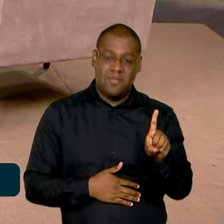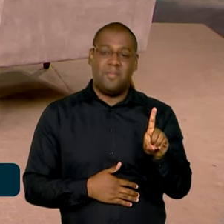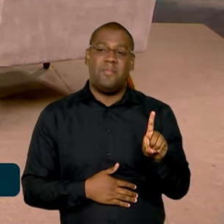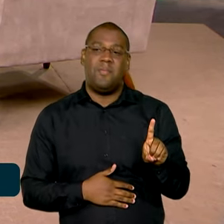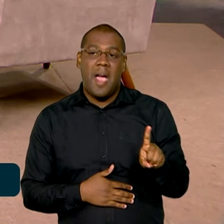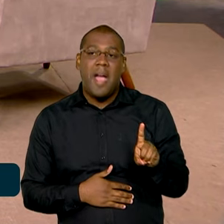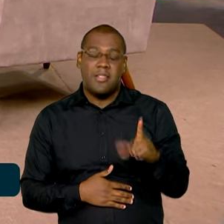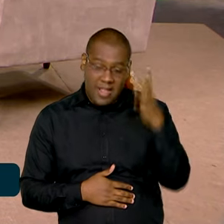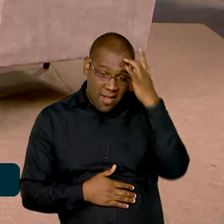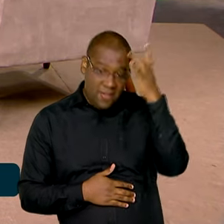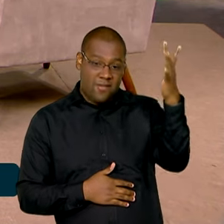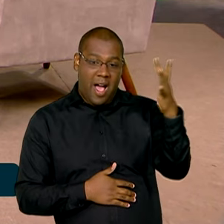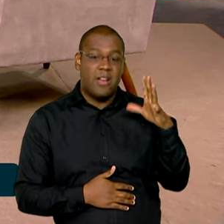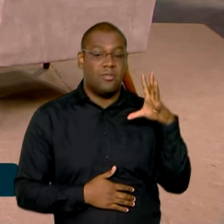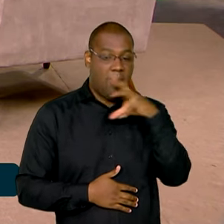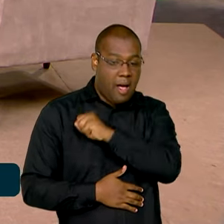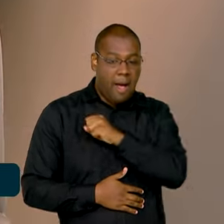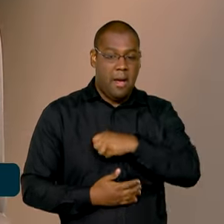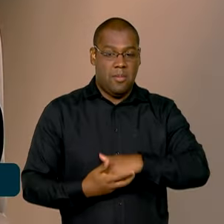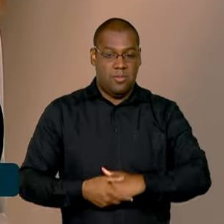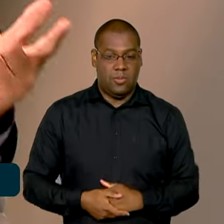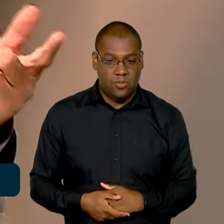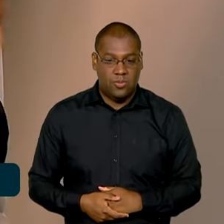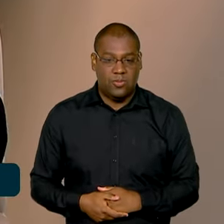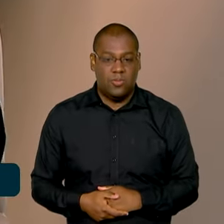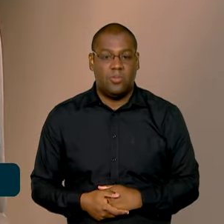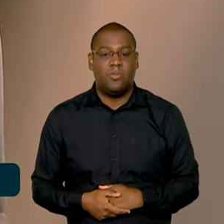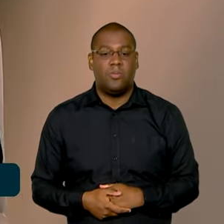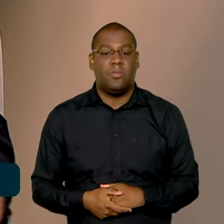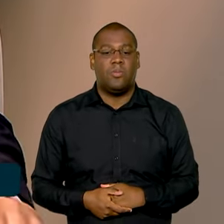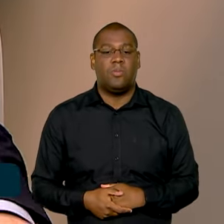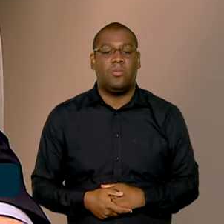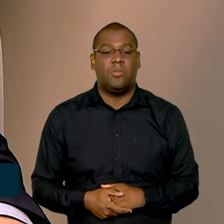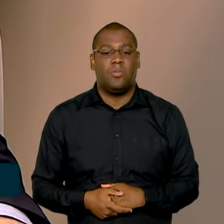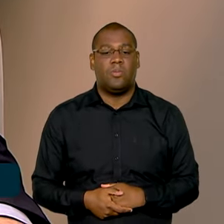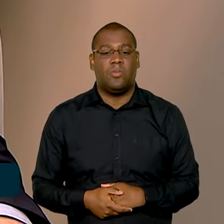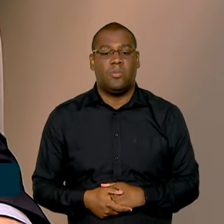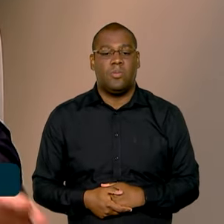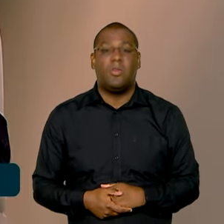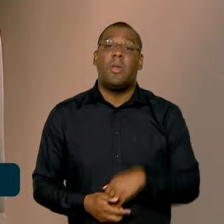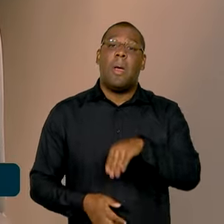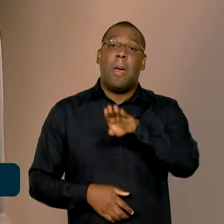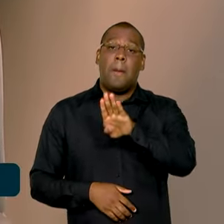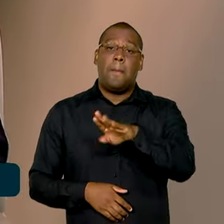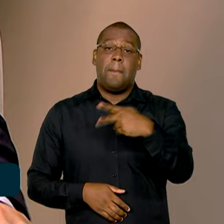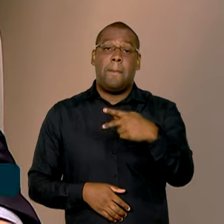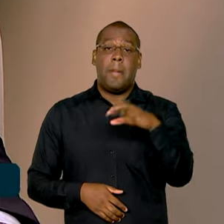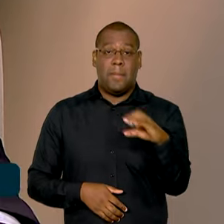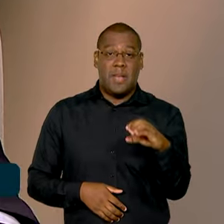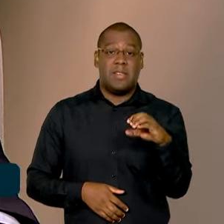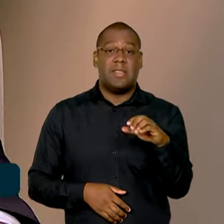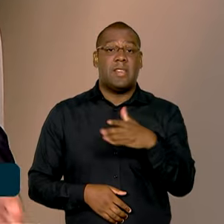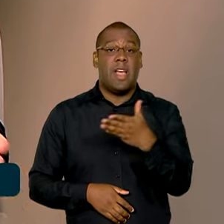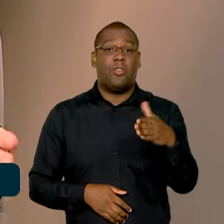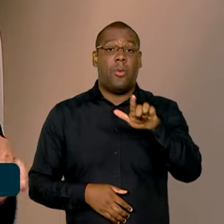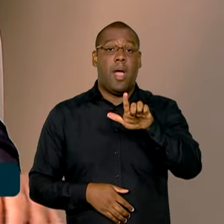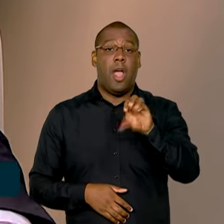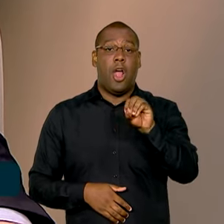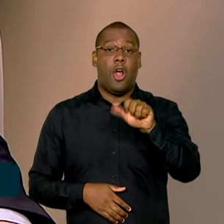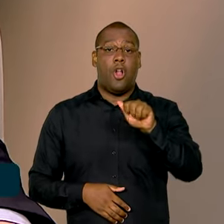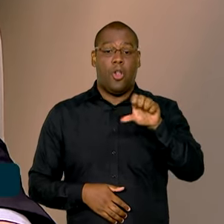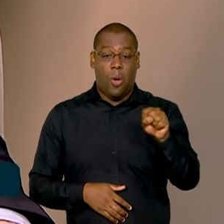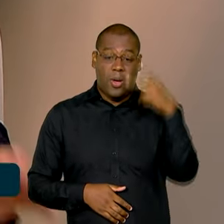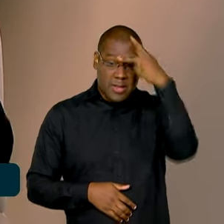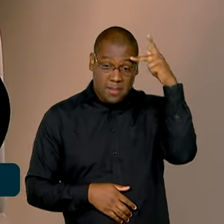sobra de perícia, nós estamos adiantando perícias e estamos adiantando também o pessoal do BPC Loas, pessoas com deficiência. Porque é uma